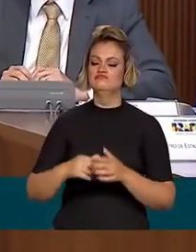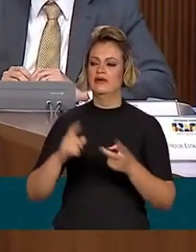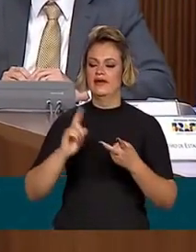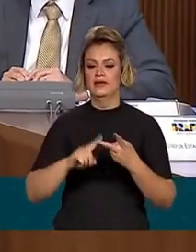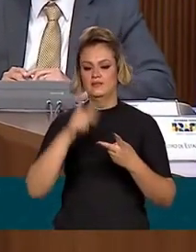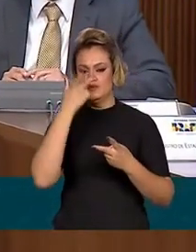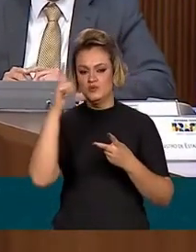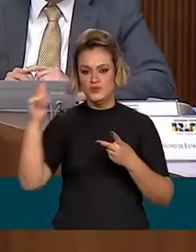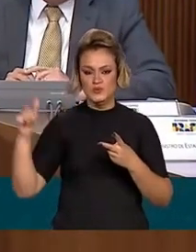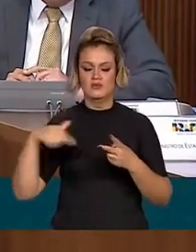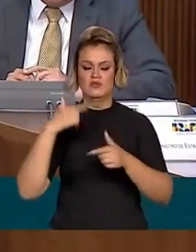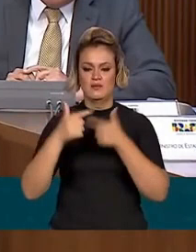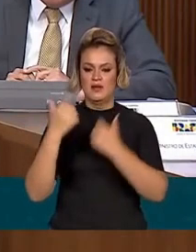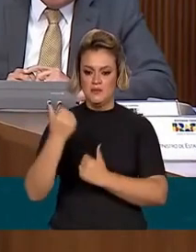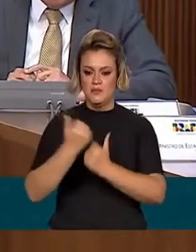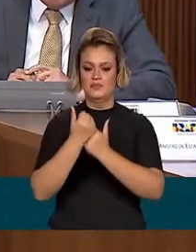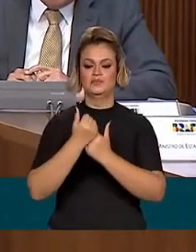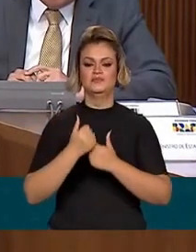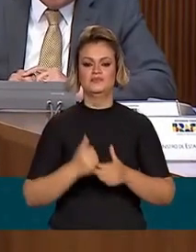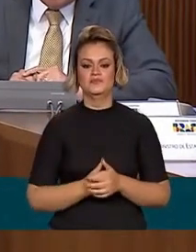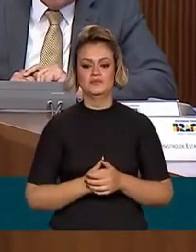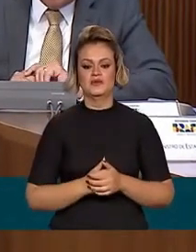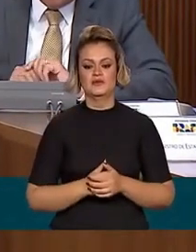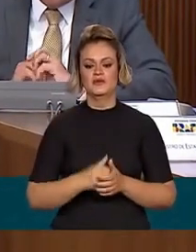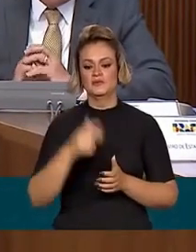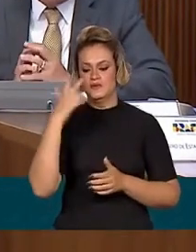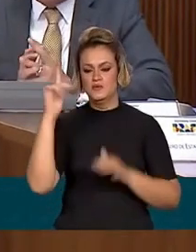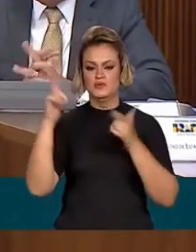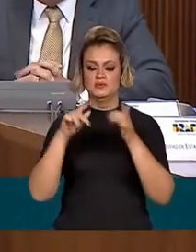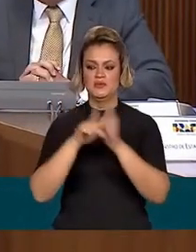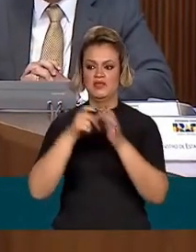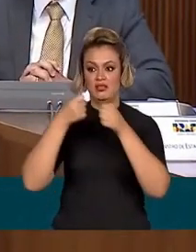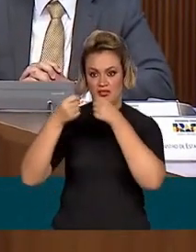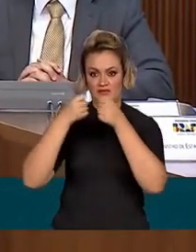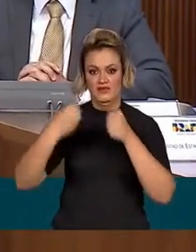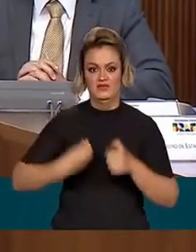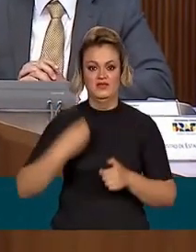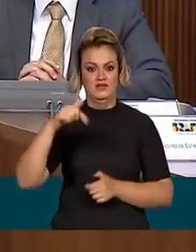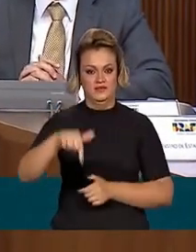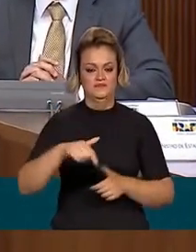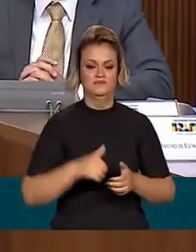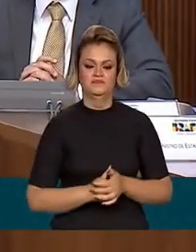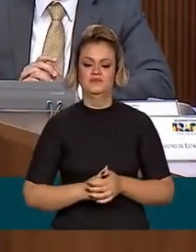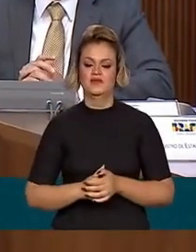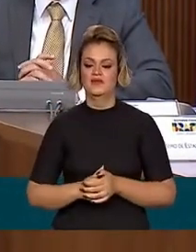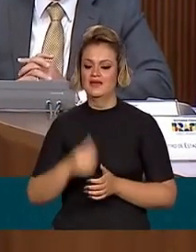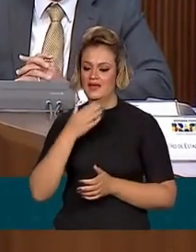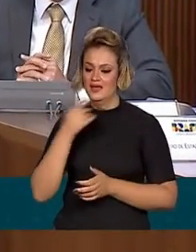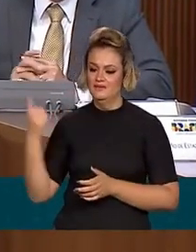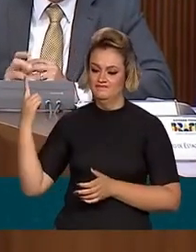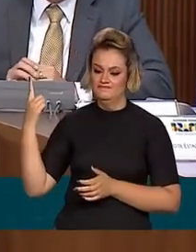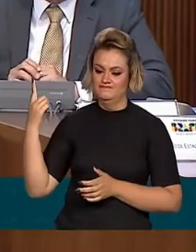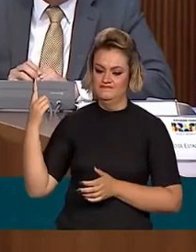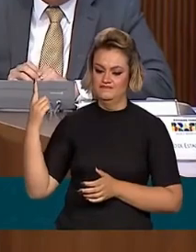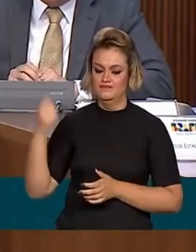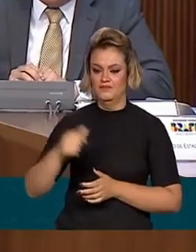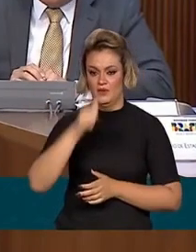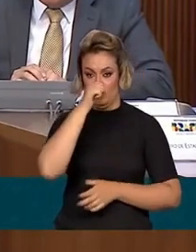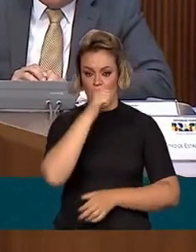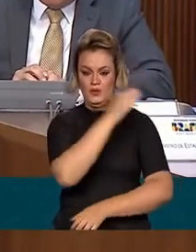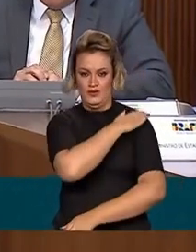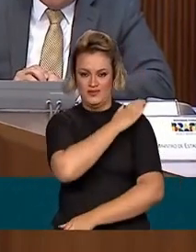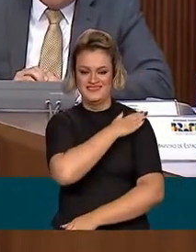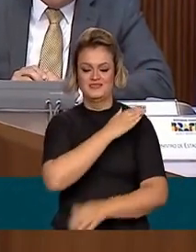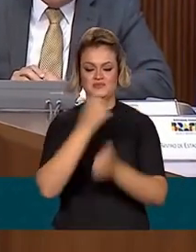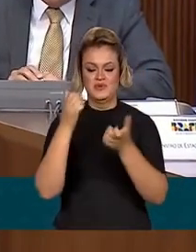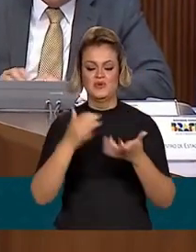e assessoras, companheiros e companheiras da imprensa, como disse o Rui, essa é a terceira reunião que